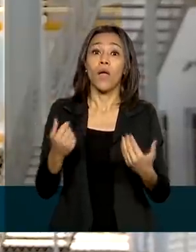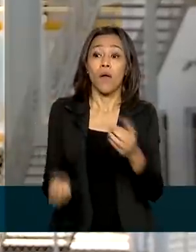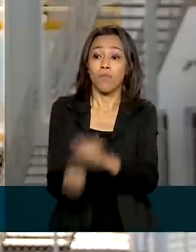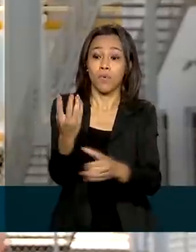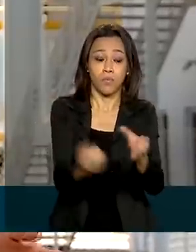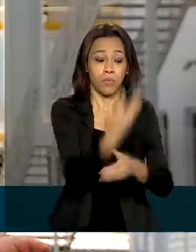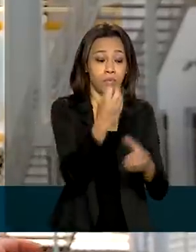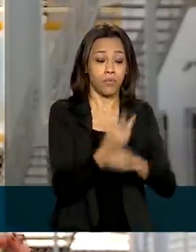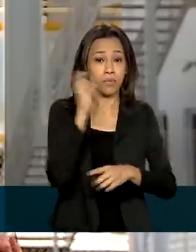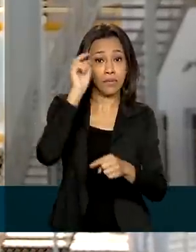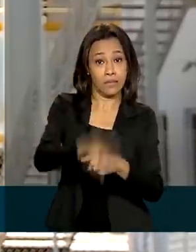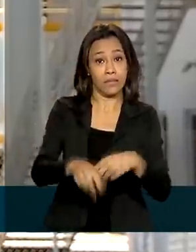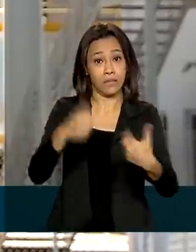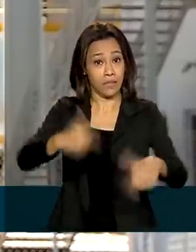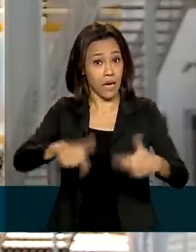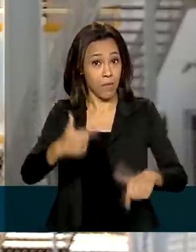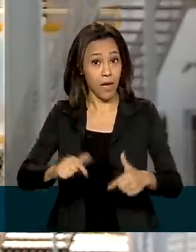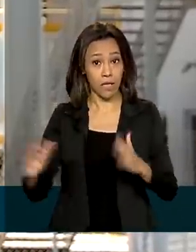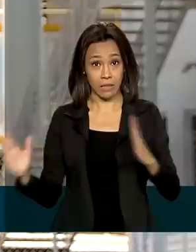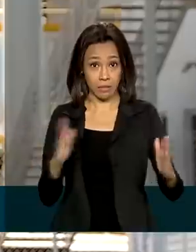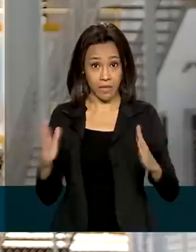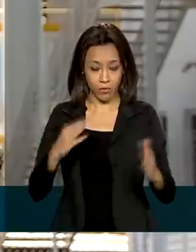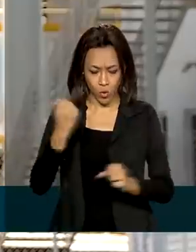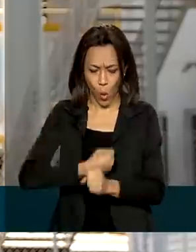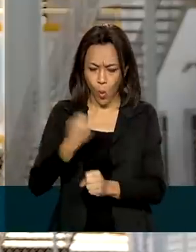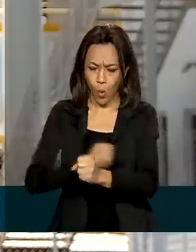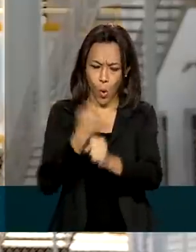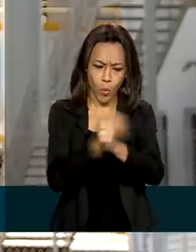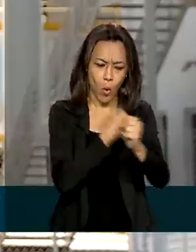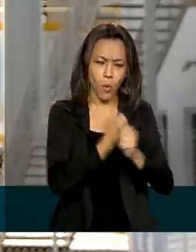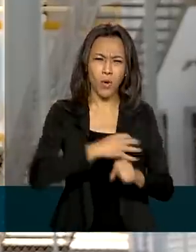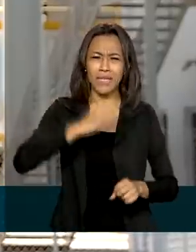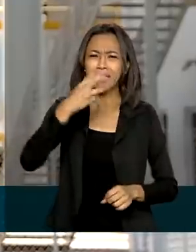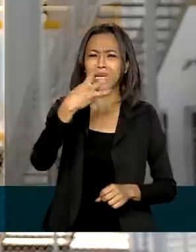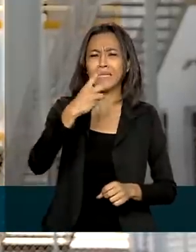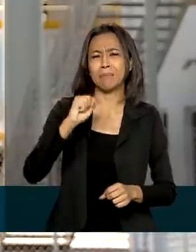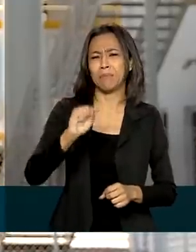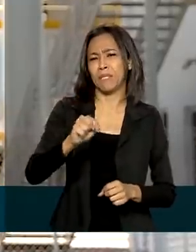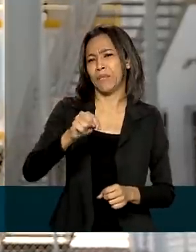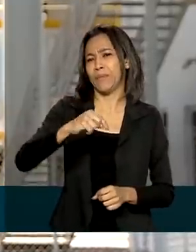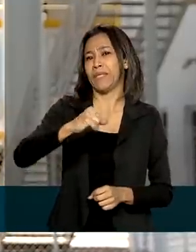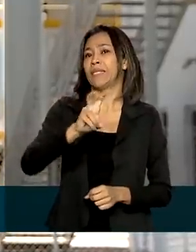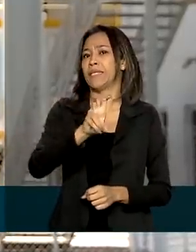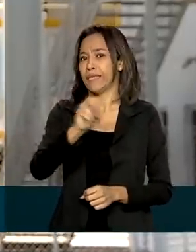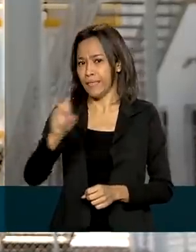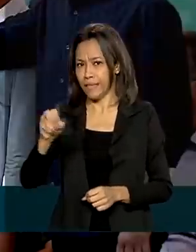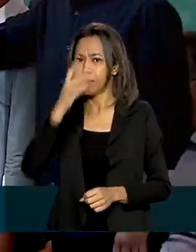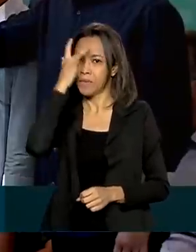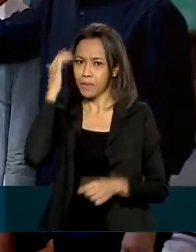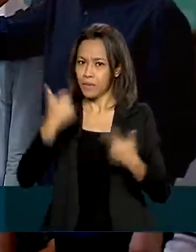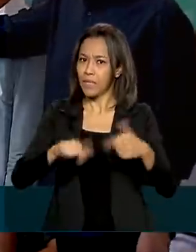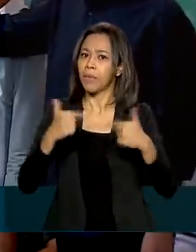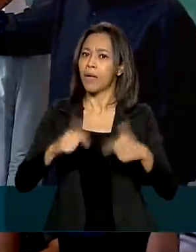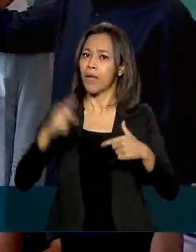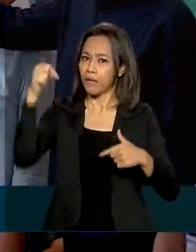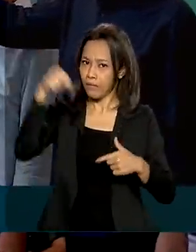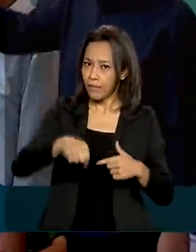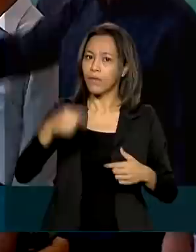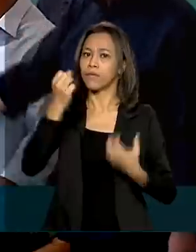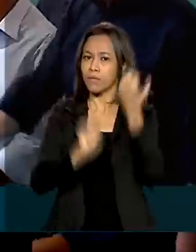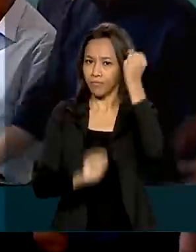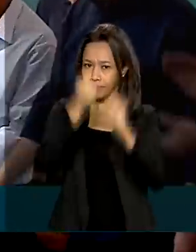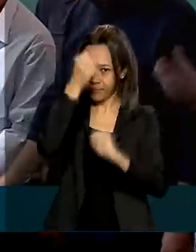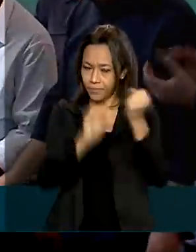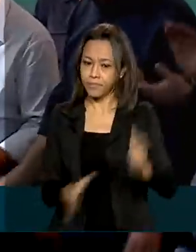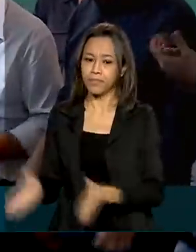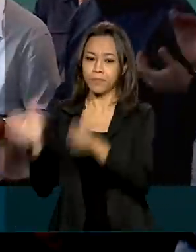Durante a construção da estrutura, 3.500 pessoas trabalharam aqui. Segundo o ministro de Minas